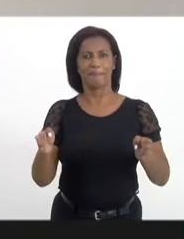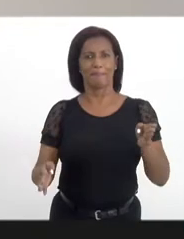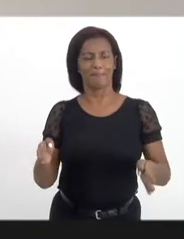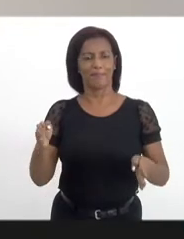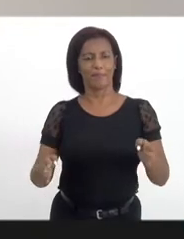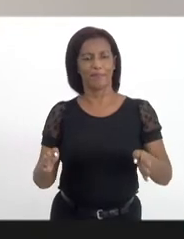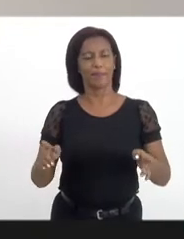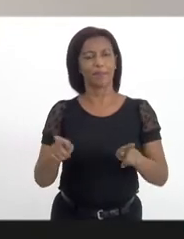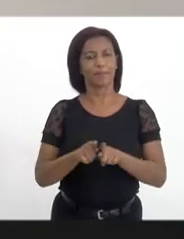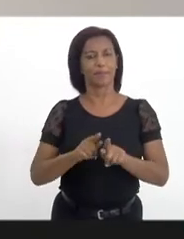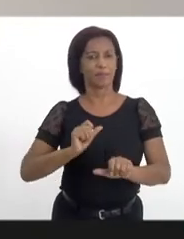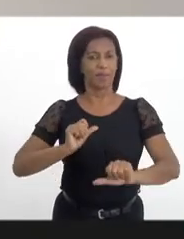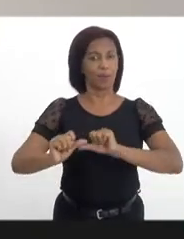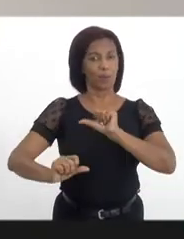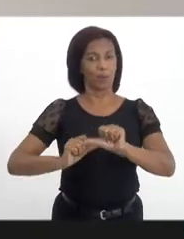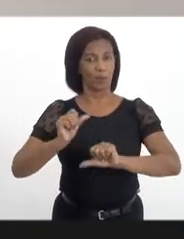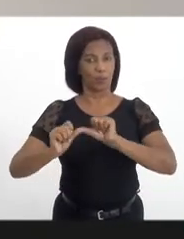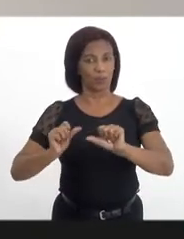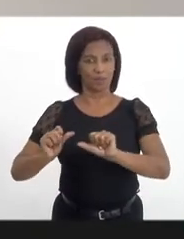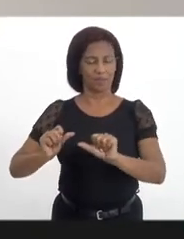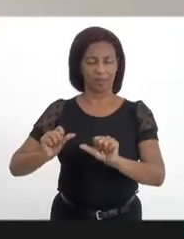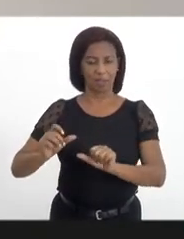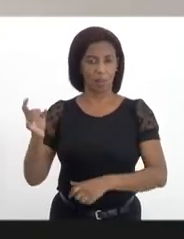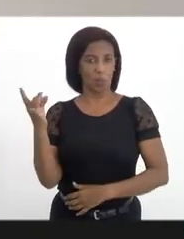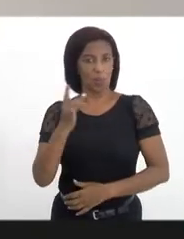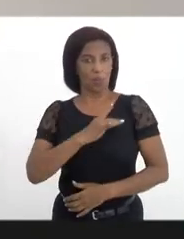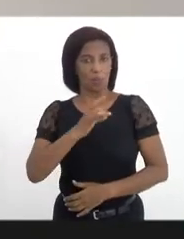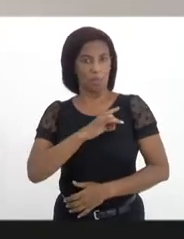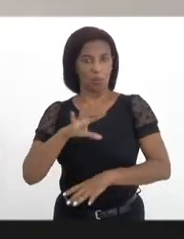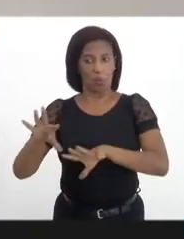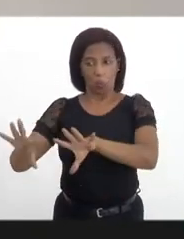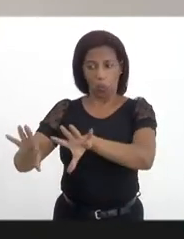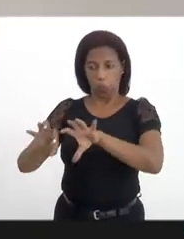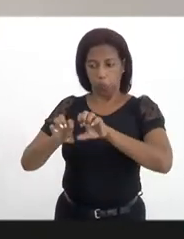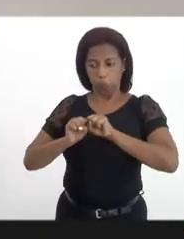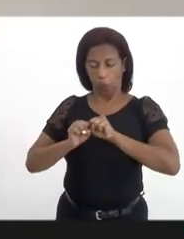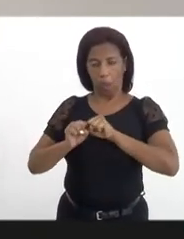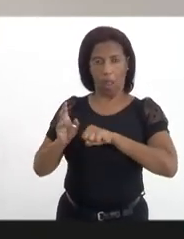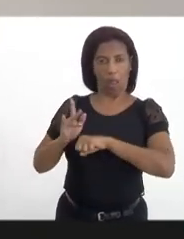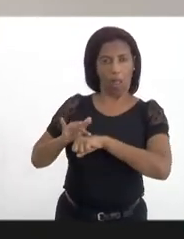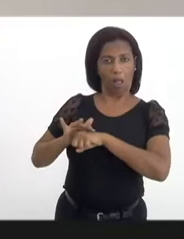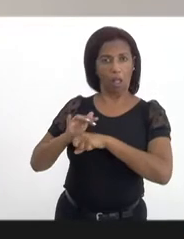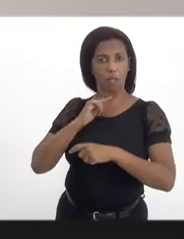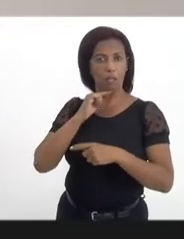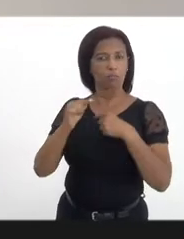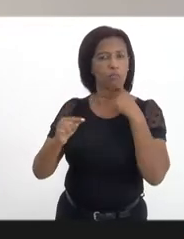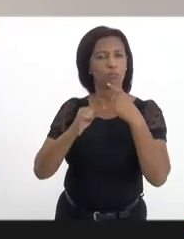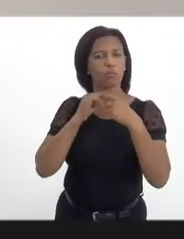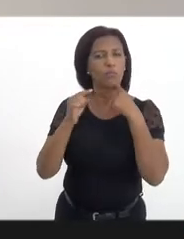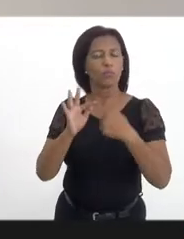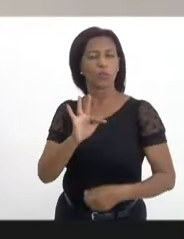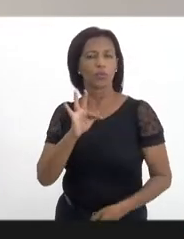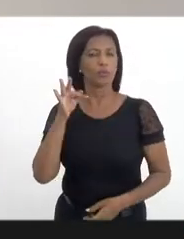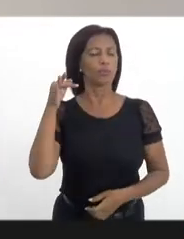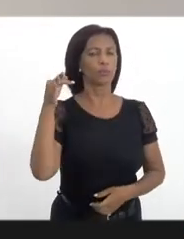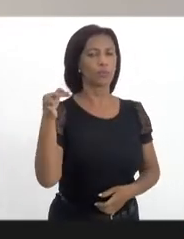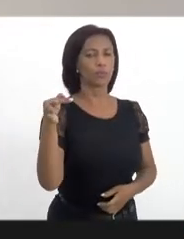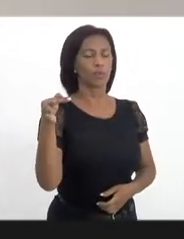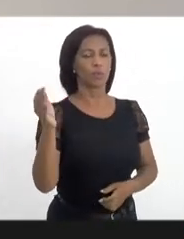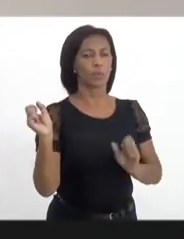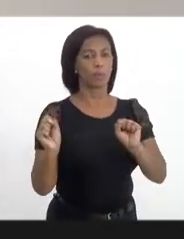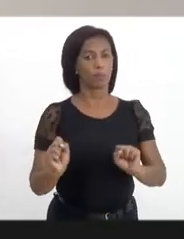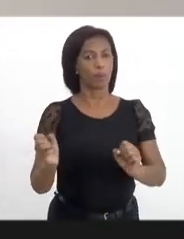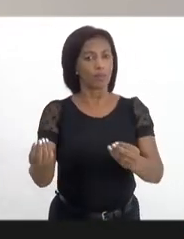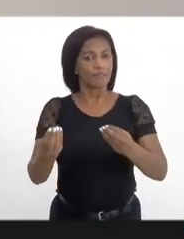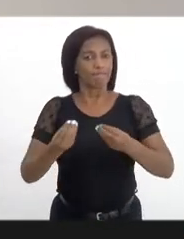Além das mudanças de rotina, o medo da contaminação e das incertezas em relação ao futuro podem